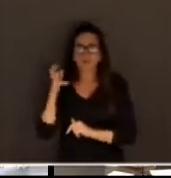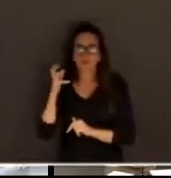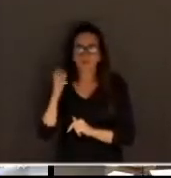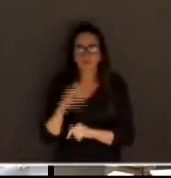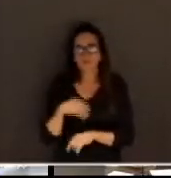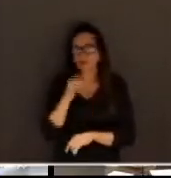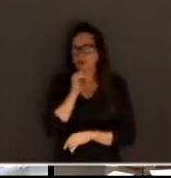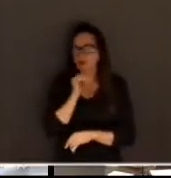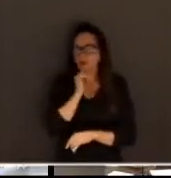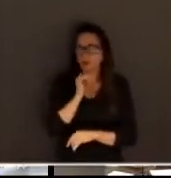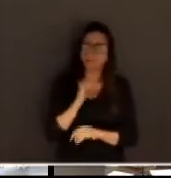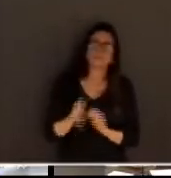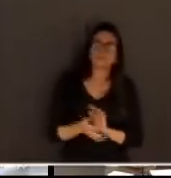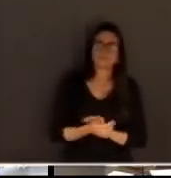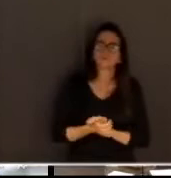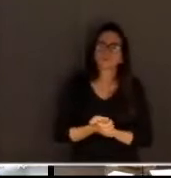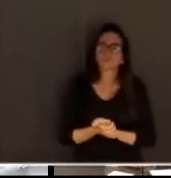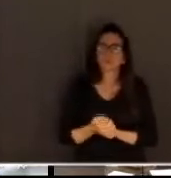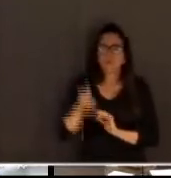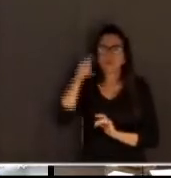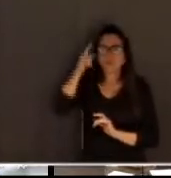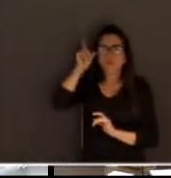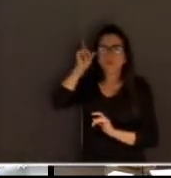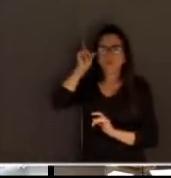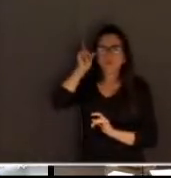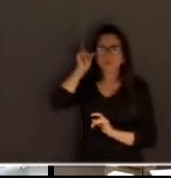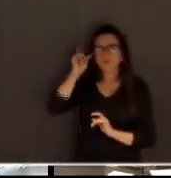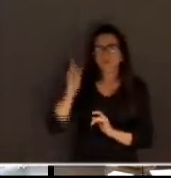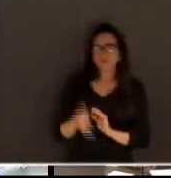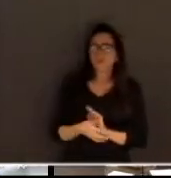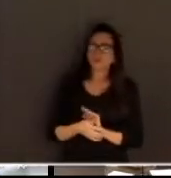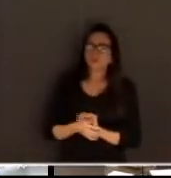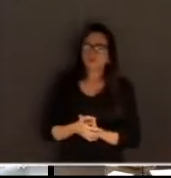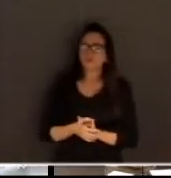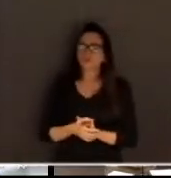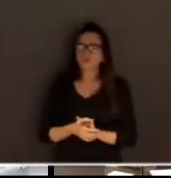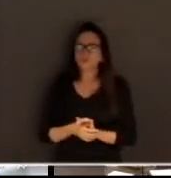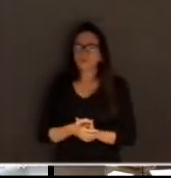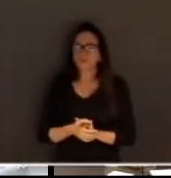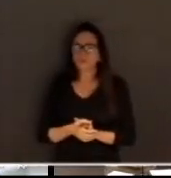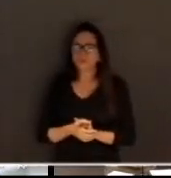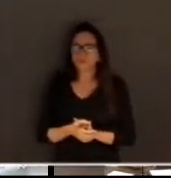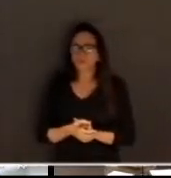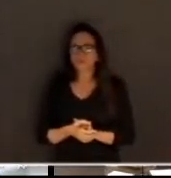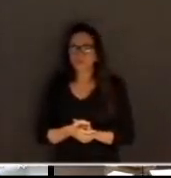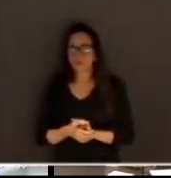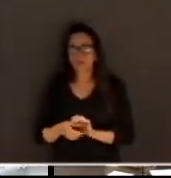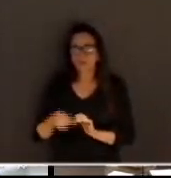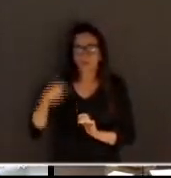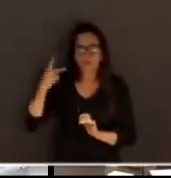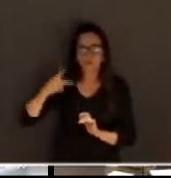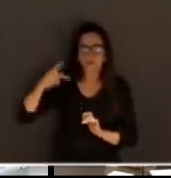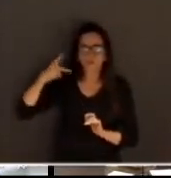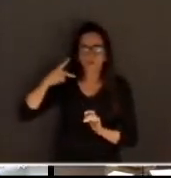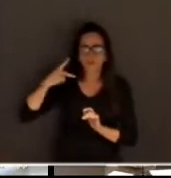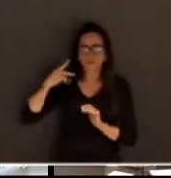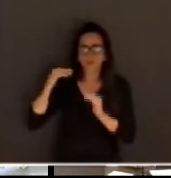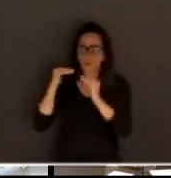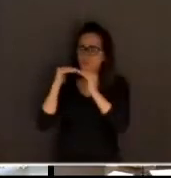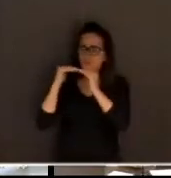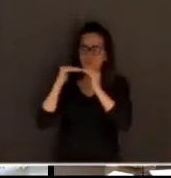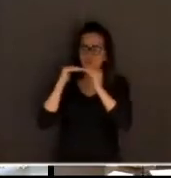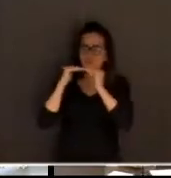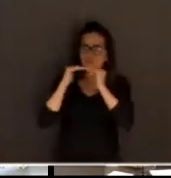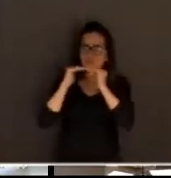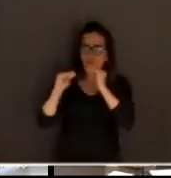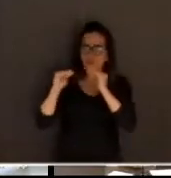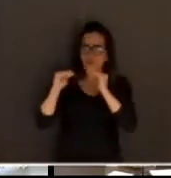exemplo. Um exemplo de ontem. De ontem, eu estive bem próximo. O promotor resolveu não concordar com o